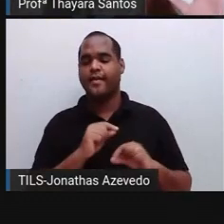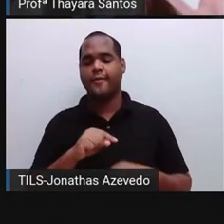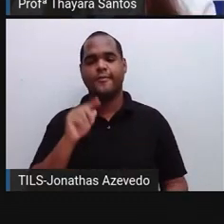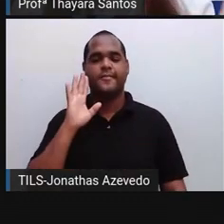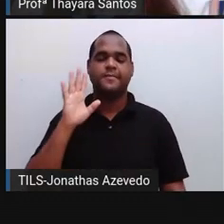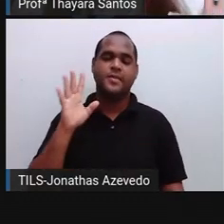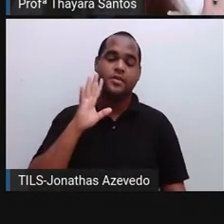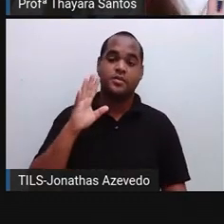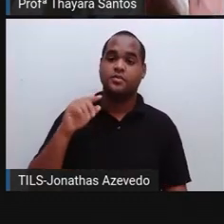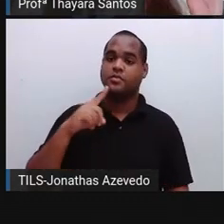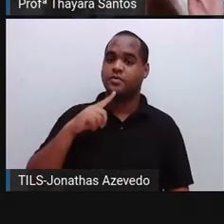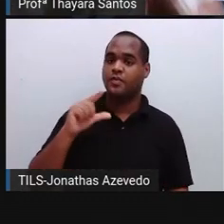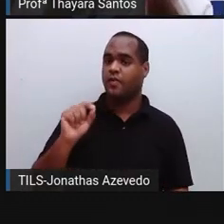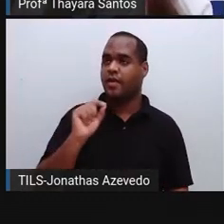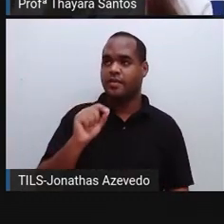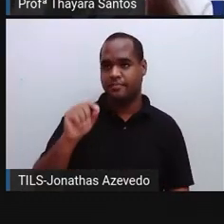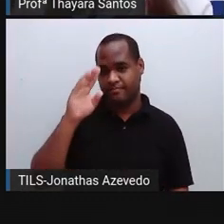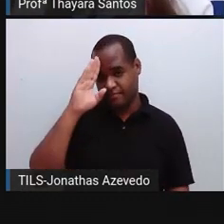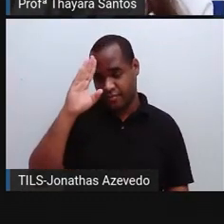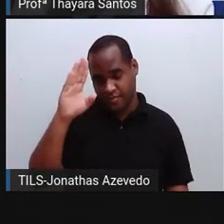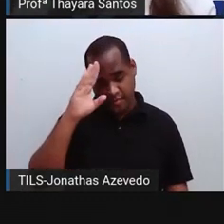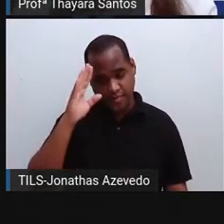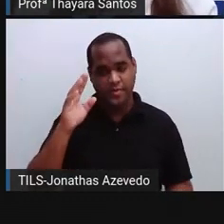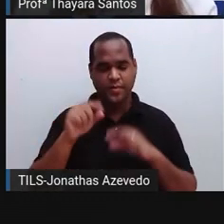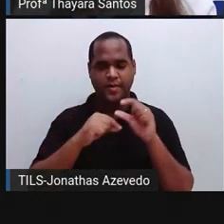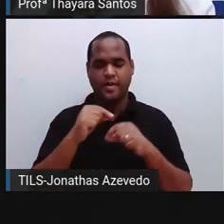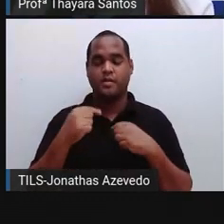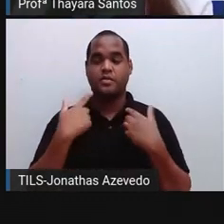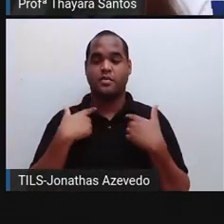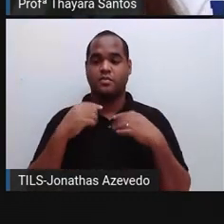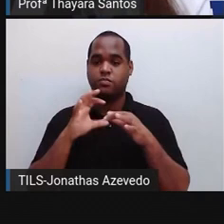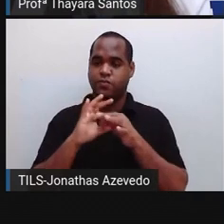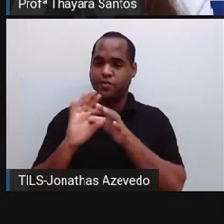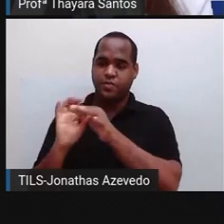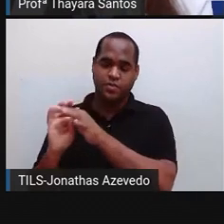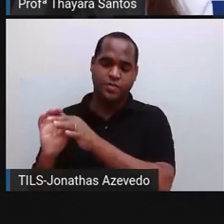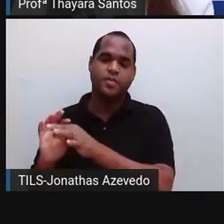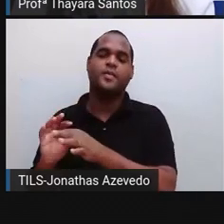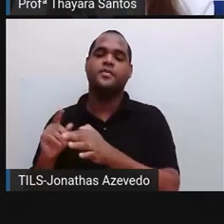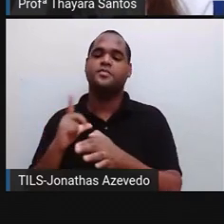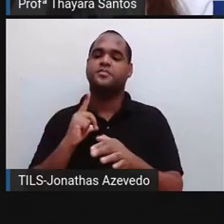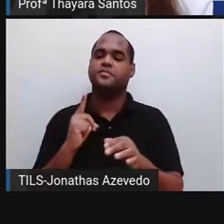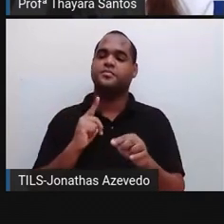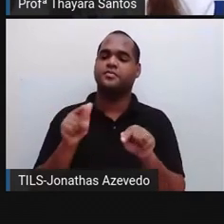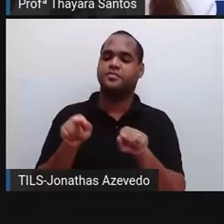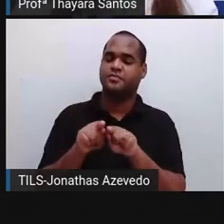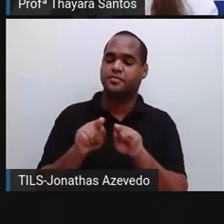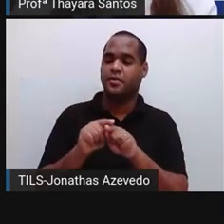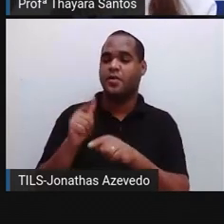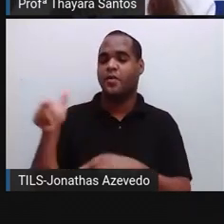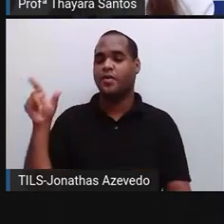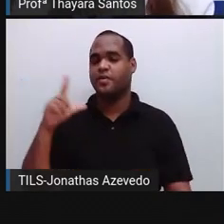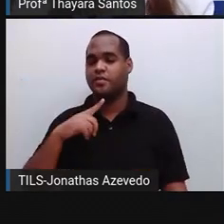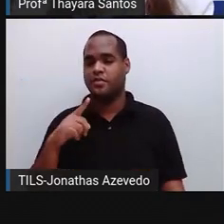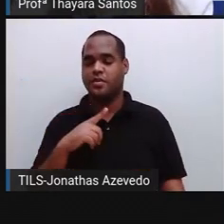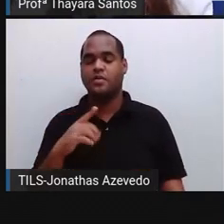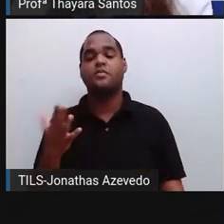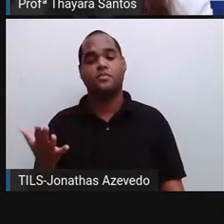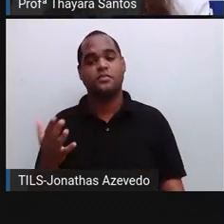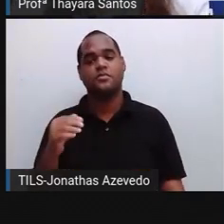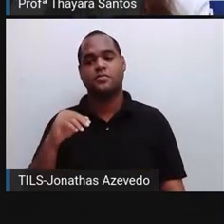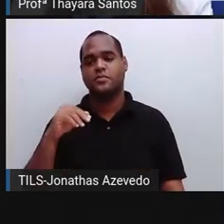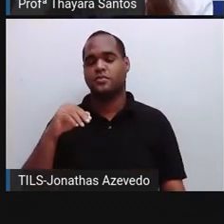concentrada, porque você liberou o GABA. A gente também tem o acetilcolina, que é o neurotransmissor que está